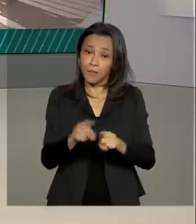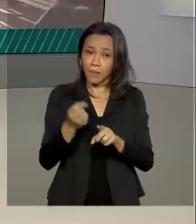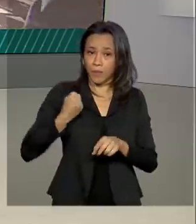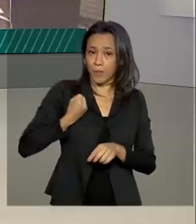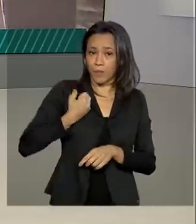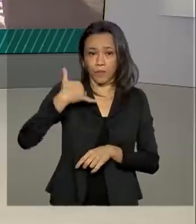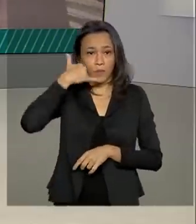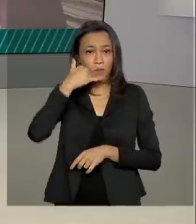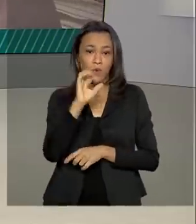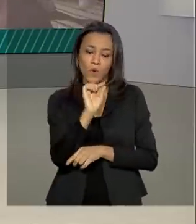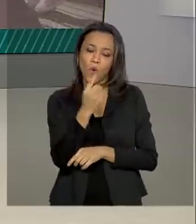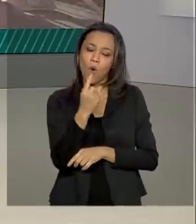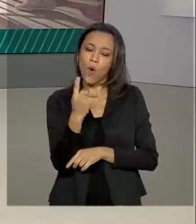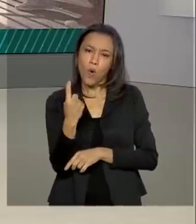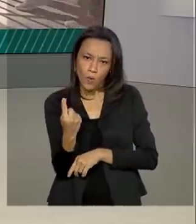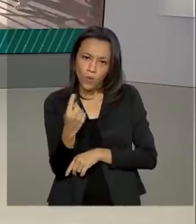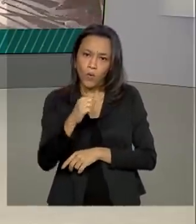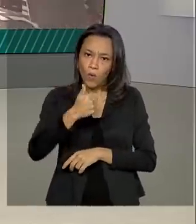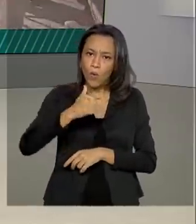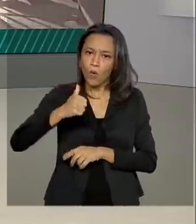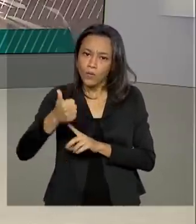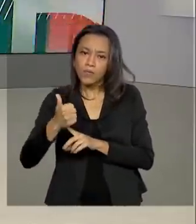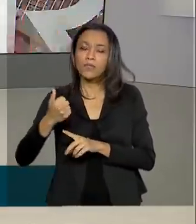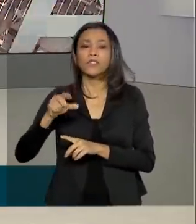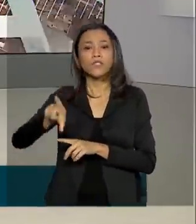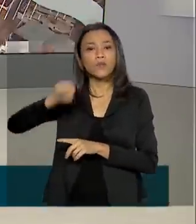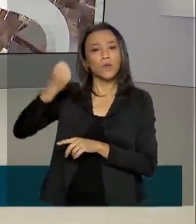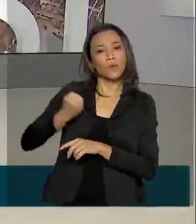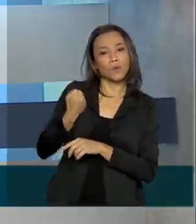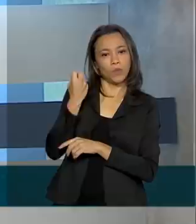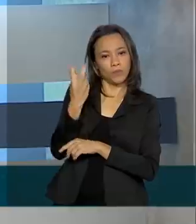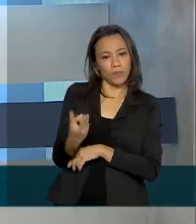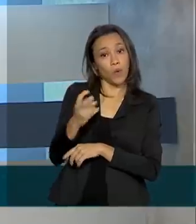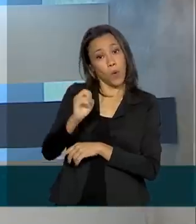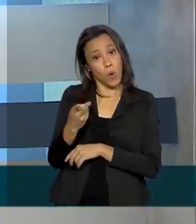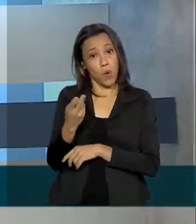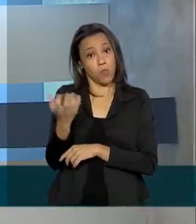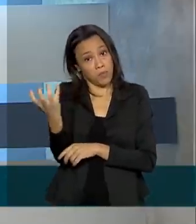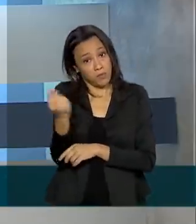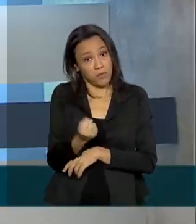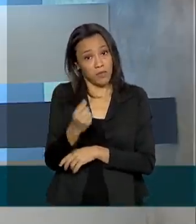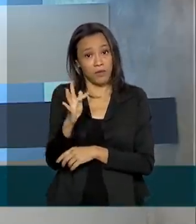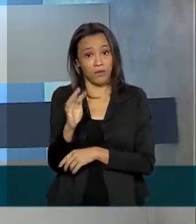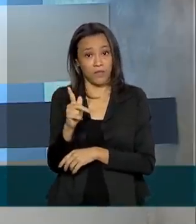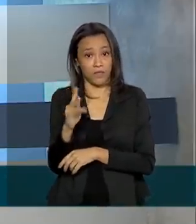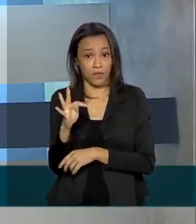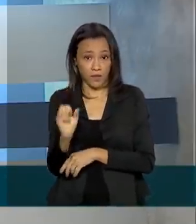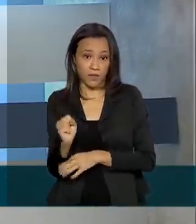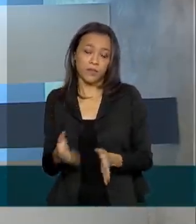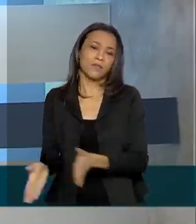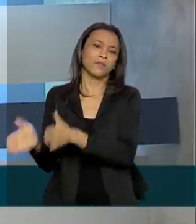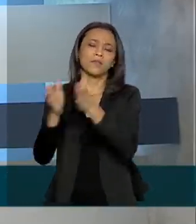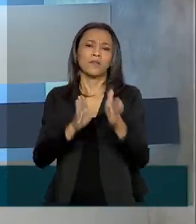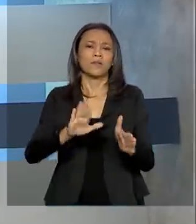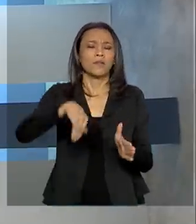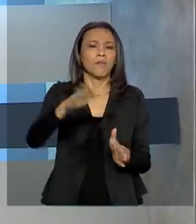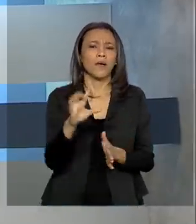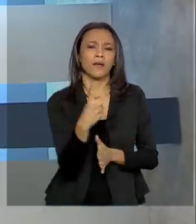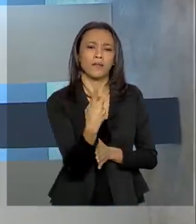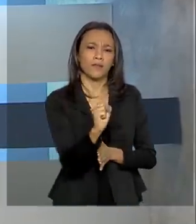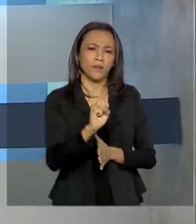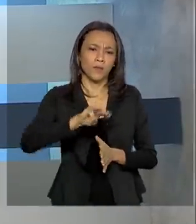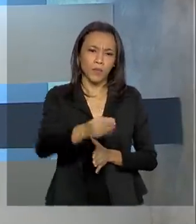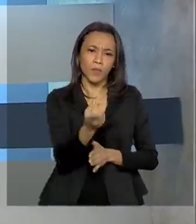111 Opção 2 ou pelo site do FGTS. Mais de 18 milhões de empresas funcionam hoje no Brasil.